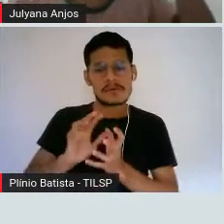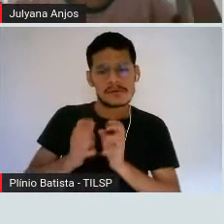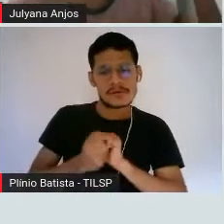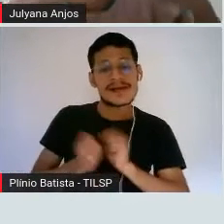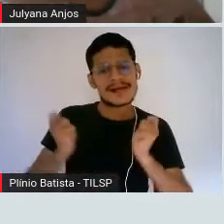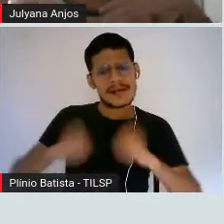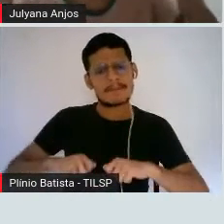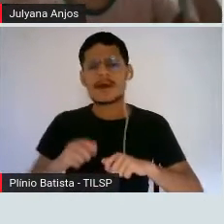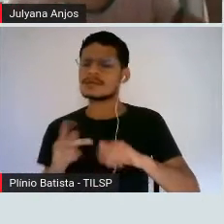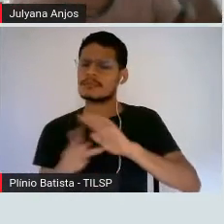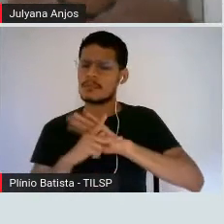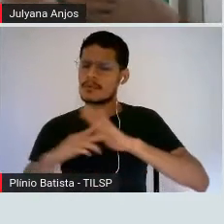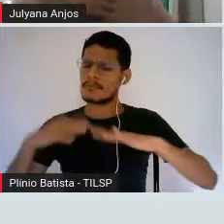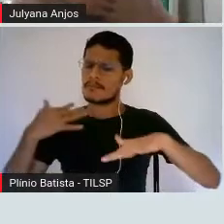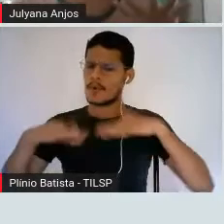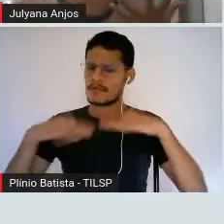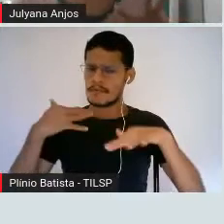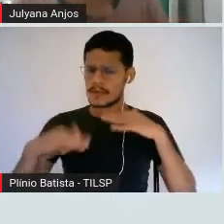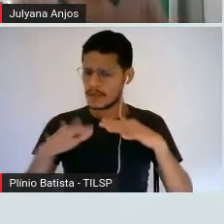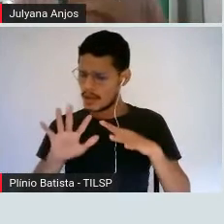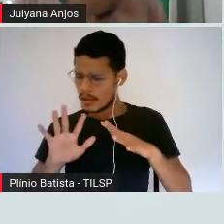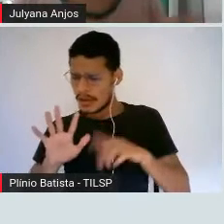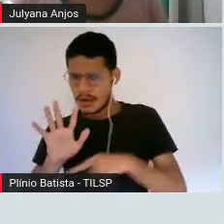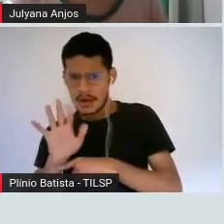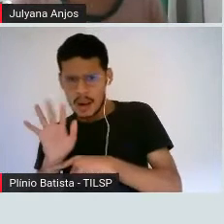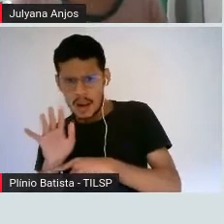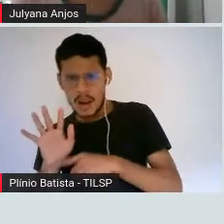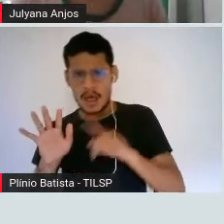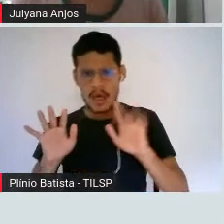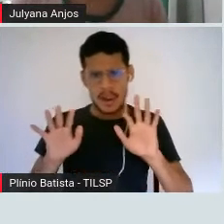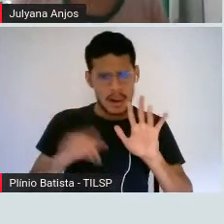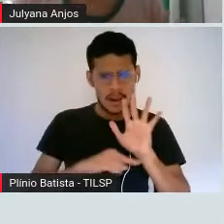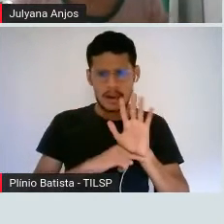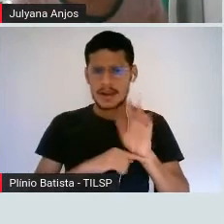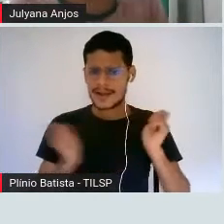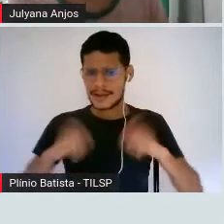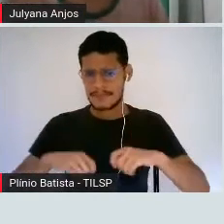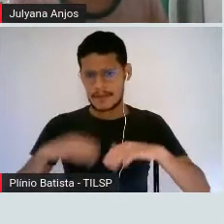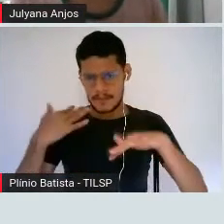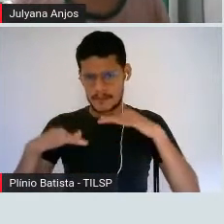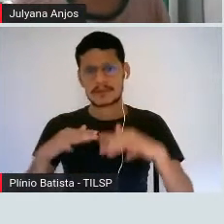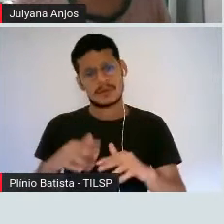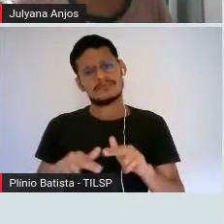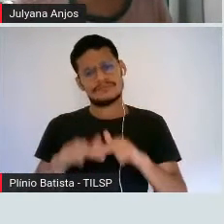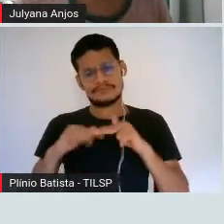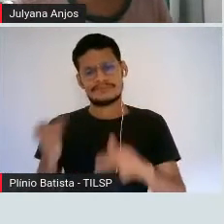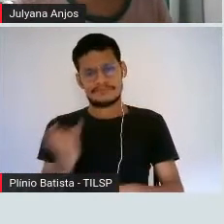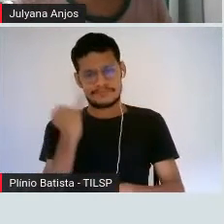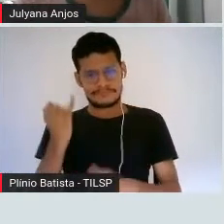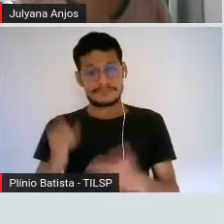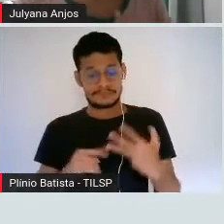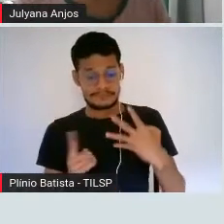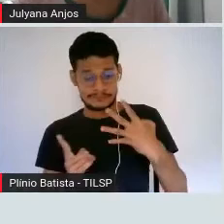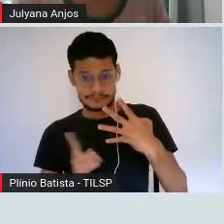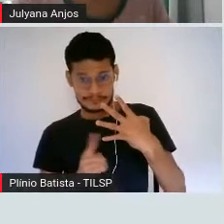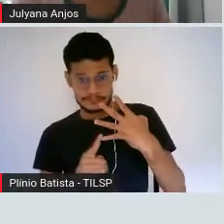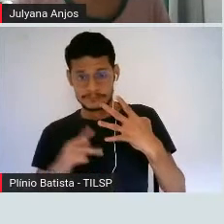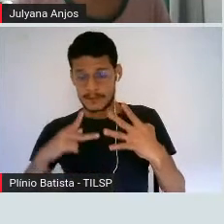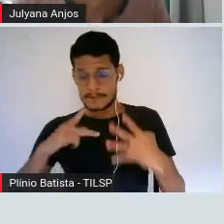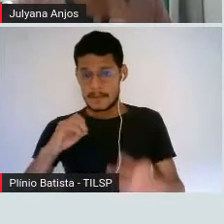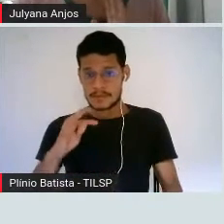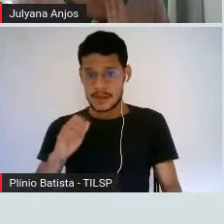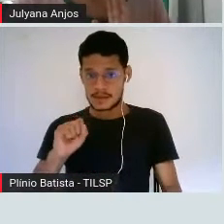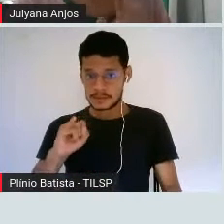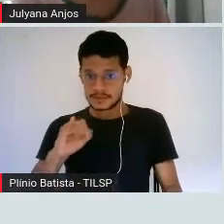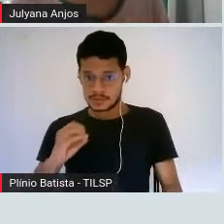dedos, até o próprio músculo que está no nosso rosto. Então, tudo isso é muito importante, tá? E também tem ali o potássio, que eu não sei se vocês